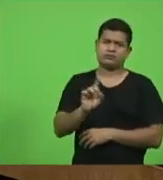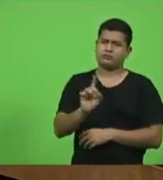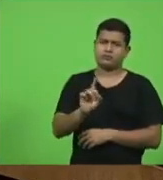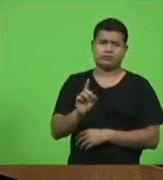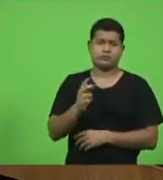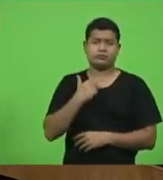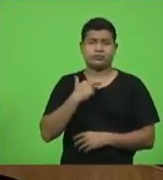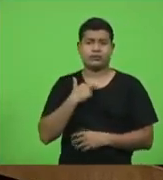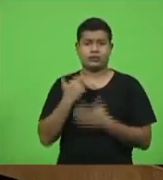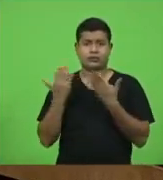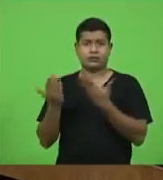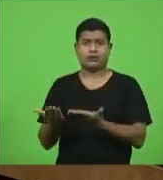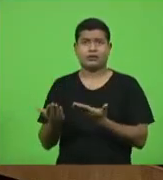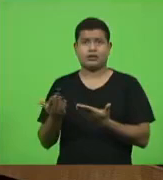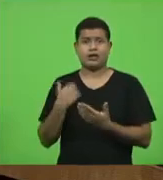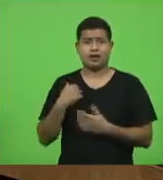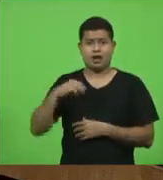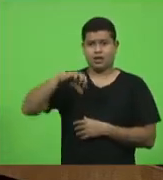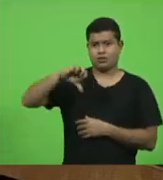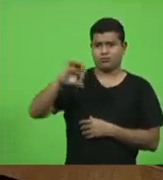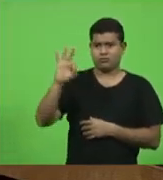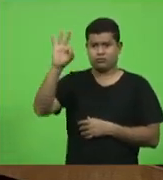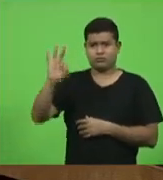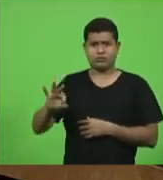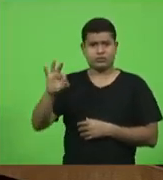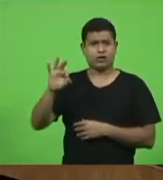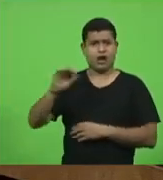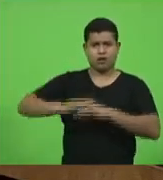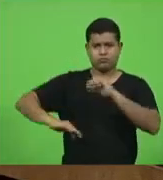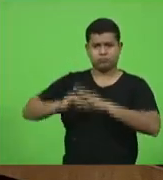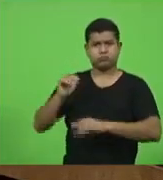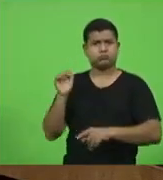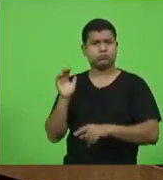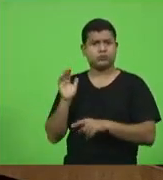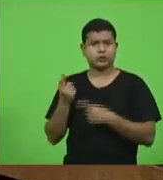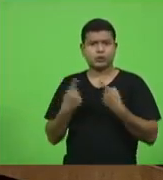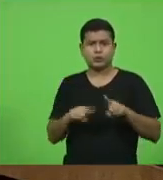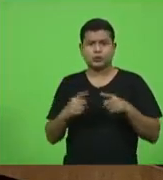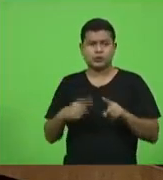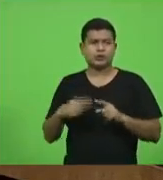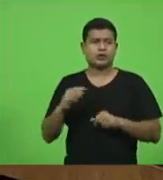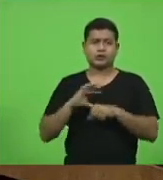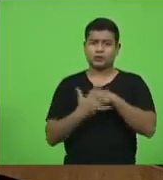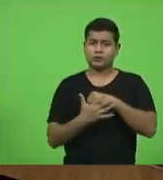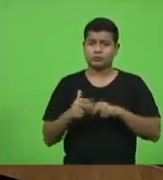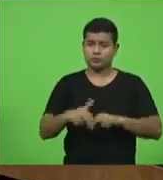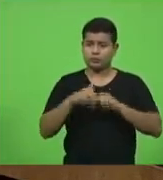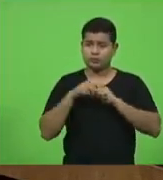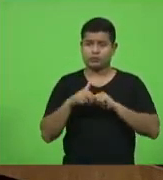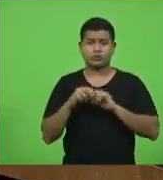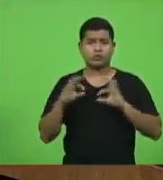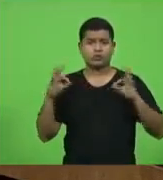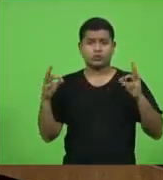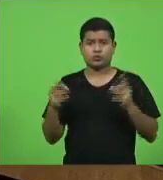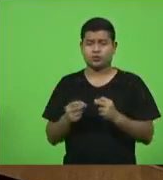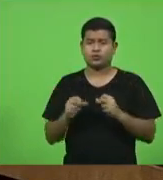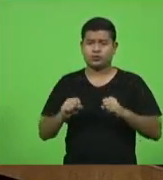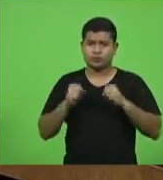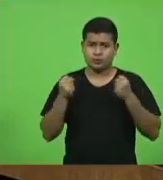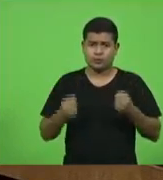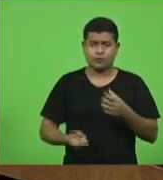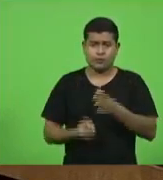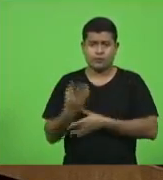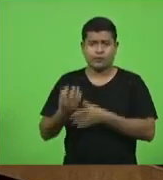uma vacina que tem mais de 90% de eficácia por isso todo o esforço de produção de vacina no território